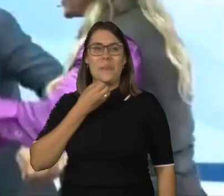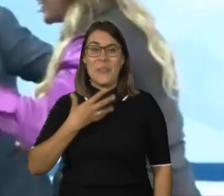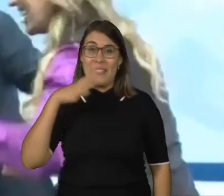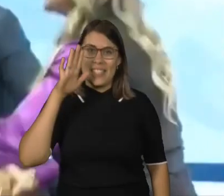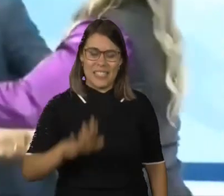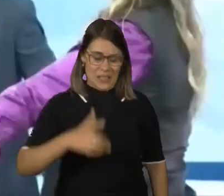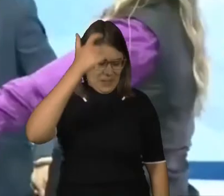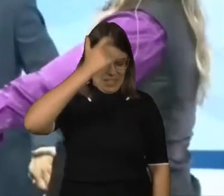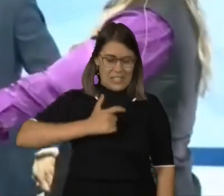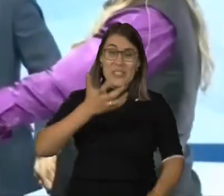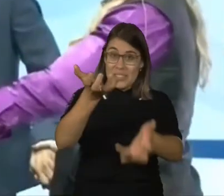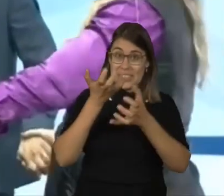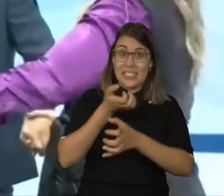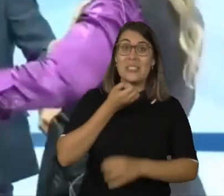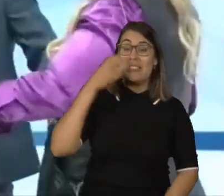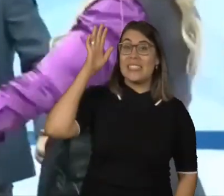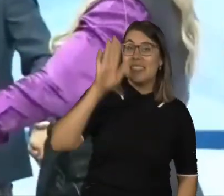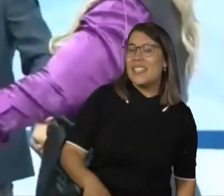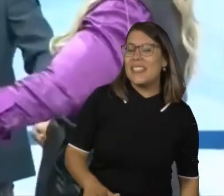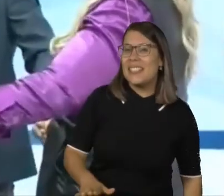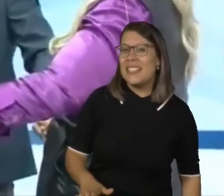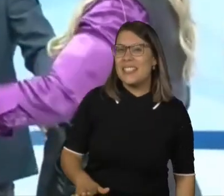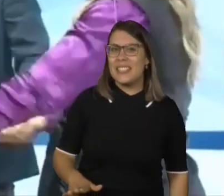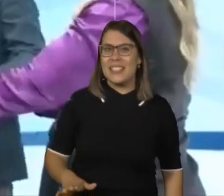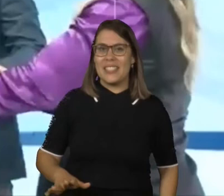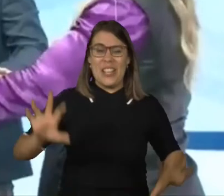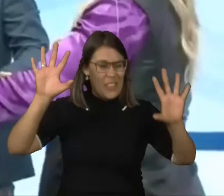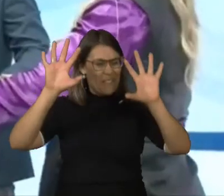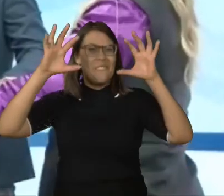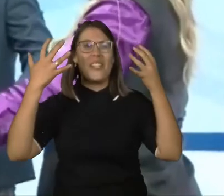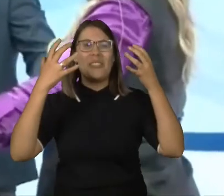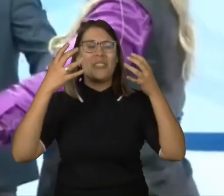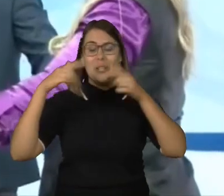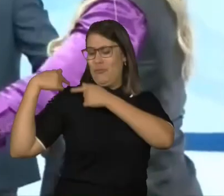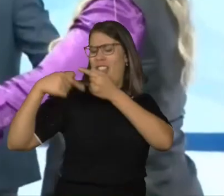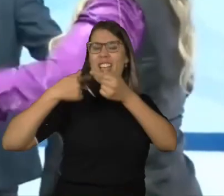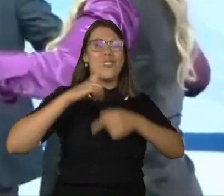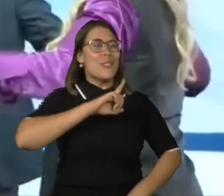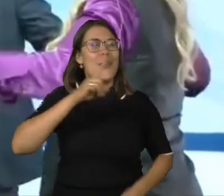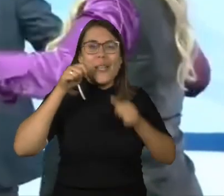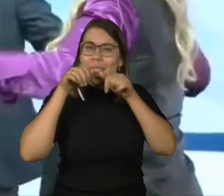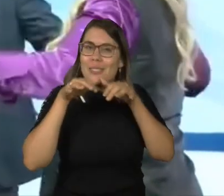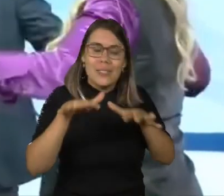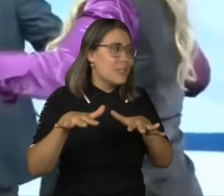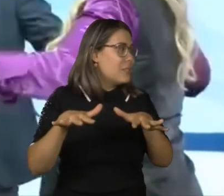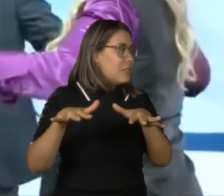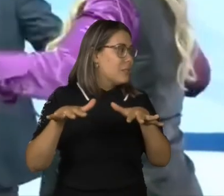A minha intenção da tarde é que esse evento da genética não é desafio. Ele é...